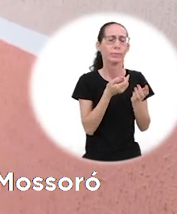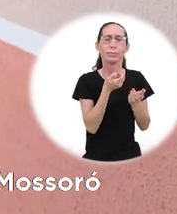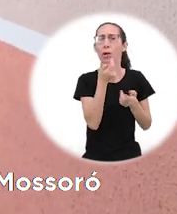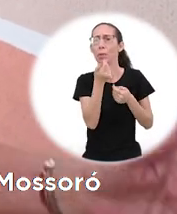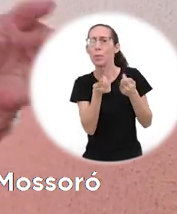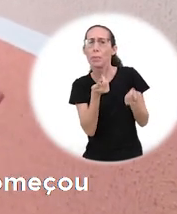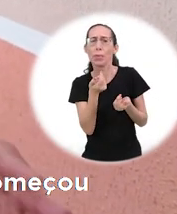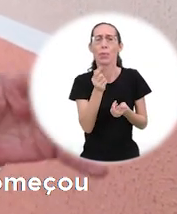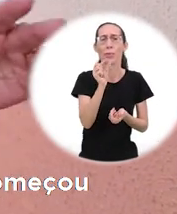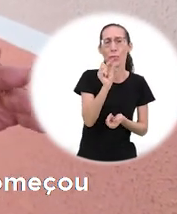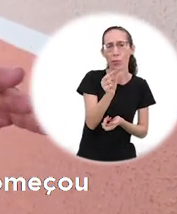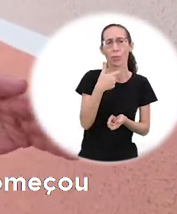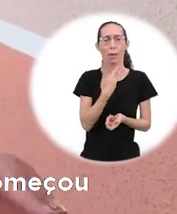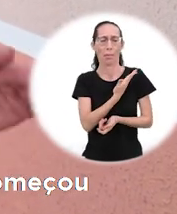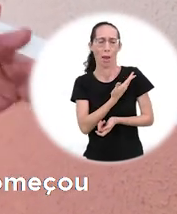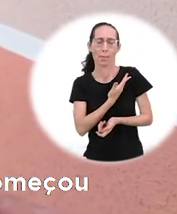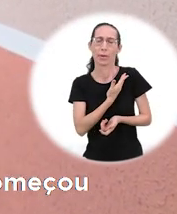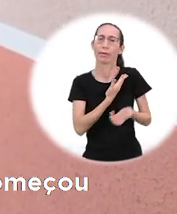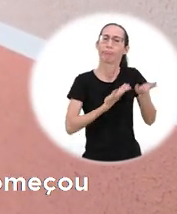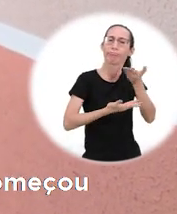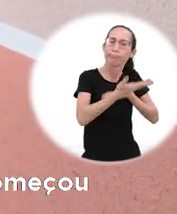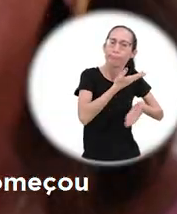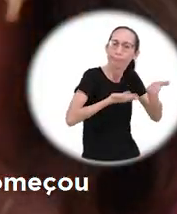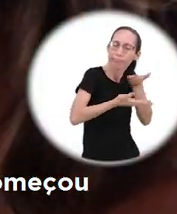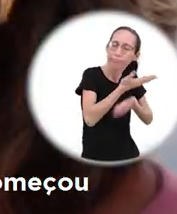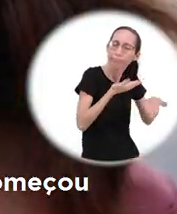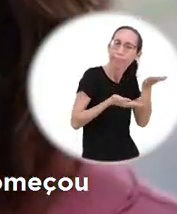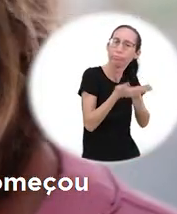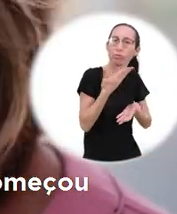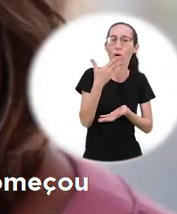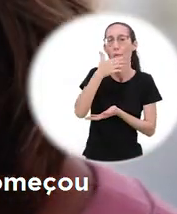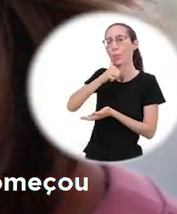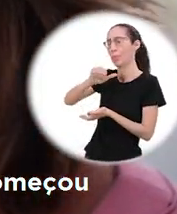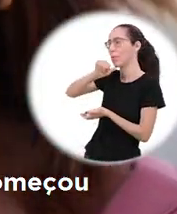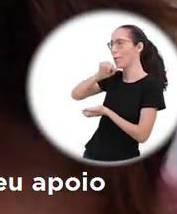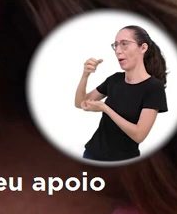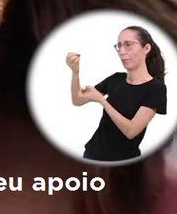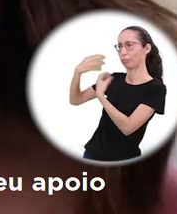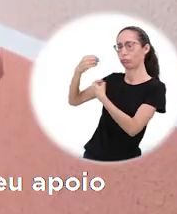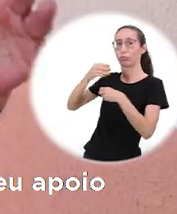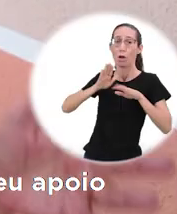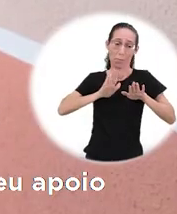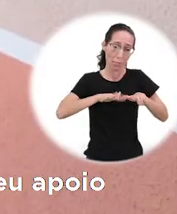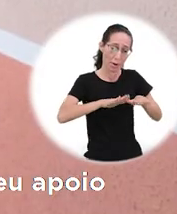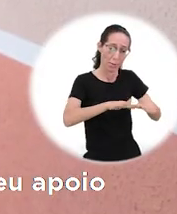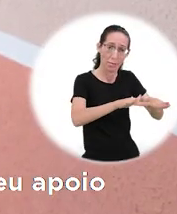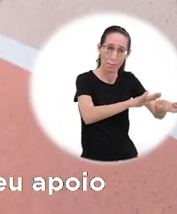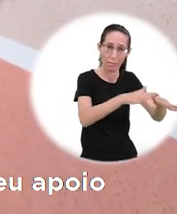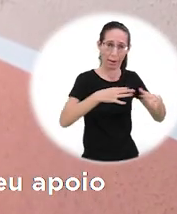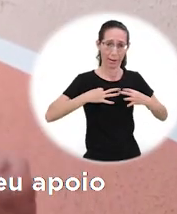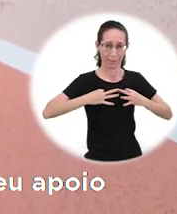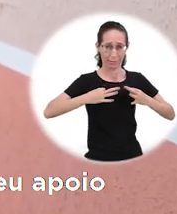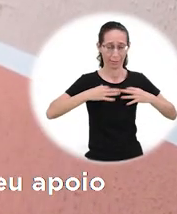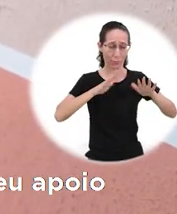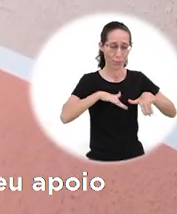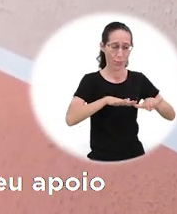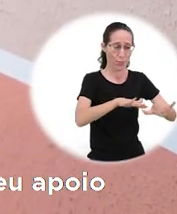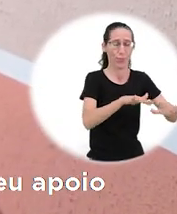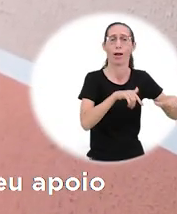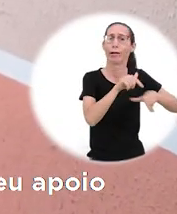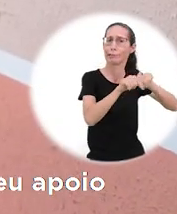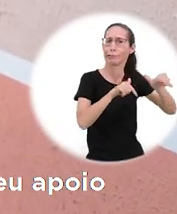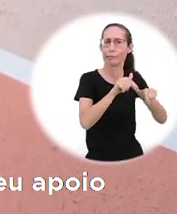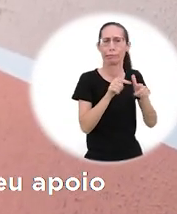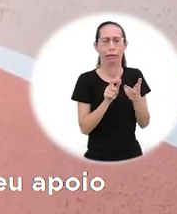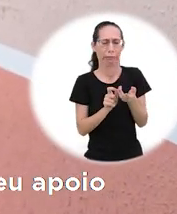cidade de Mossoró, que estamos com as finanças equilibradas, o trabalho começou. E ele não pode parar. Eu preciso mais do